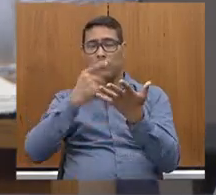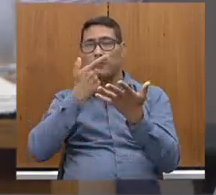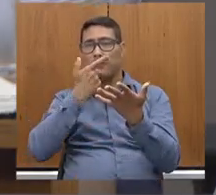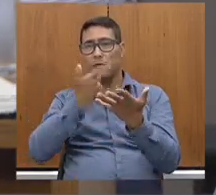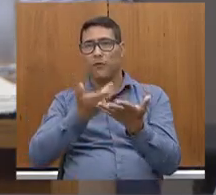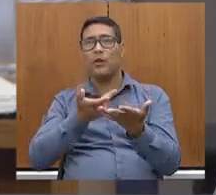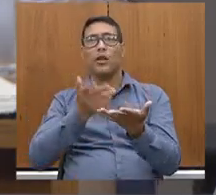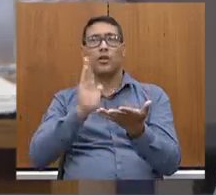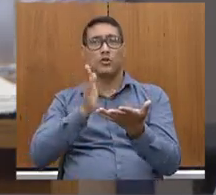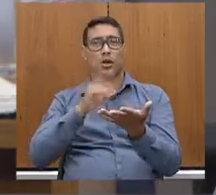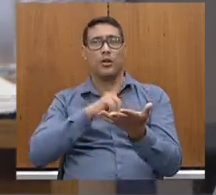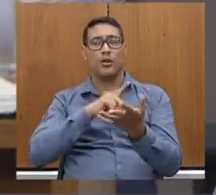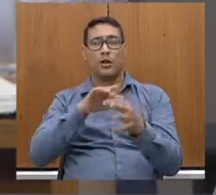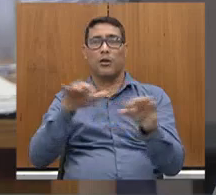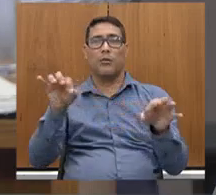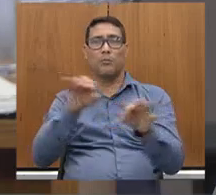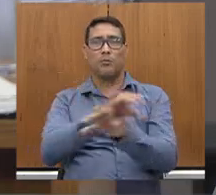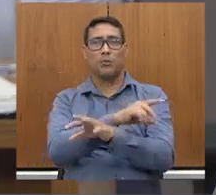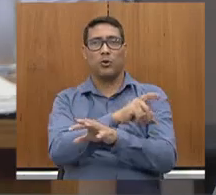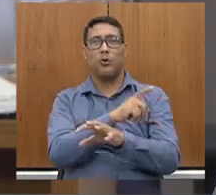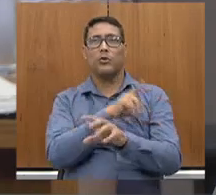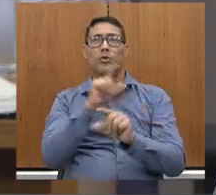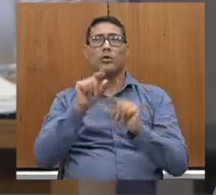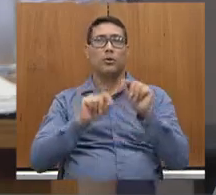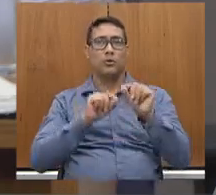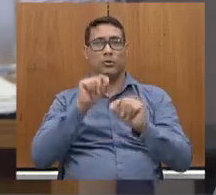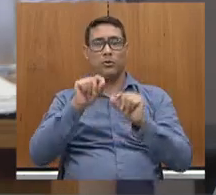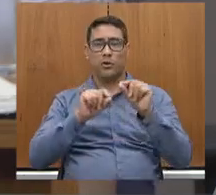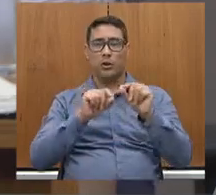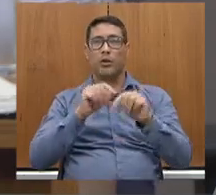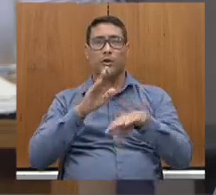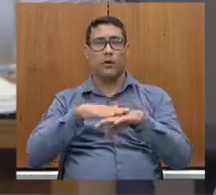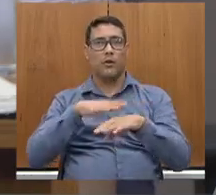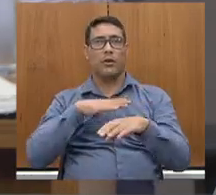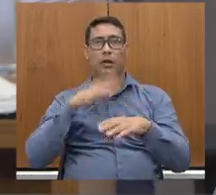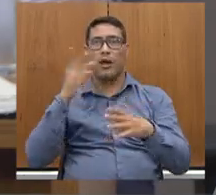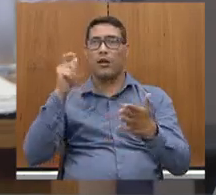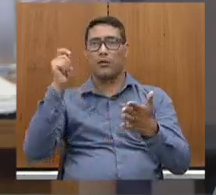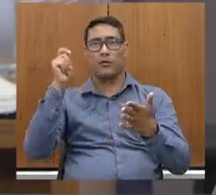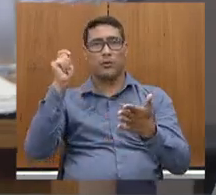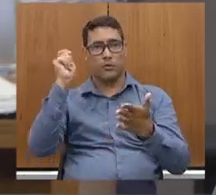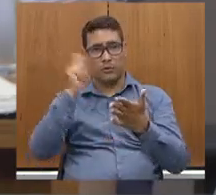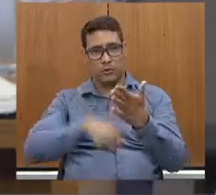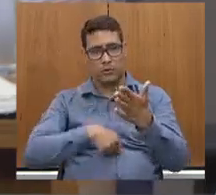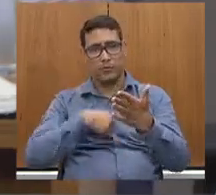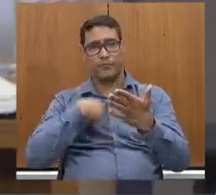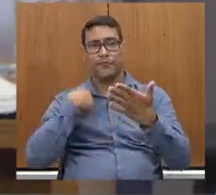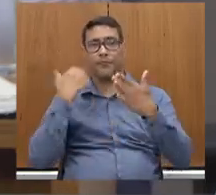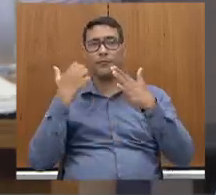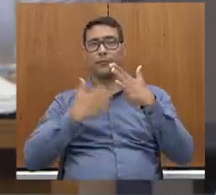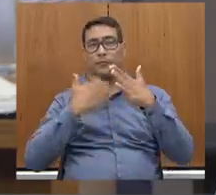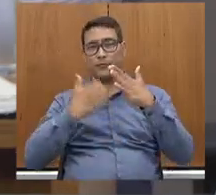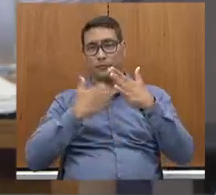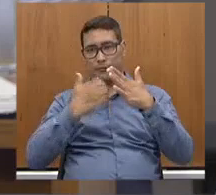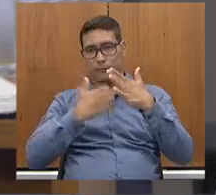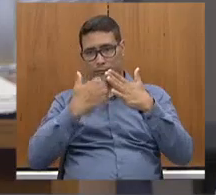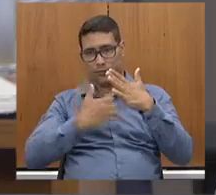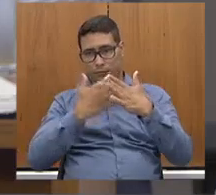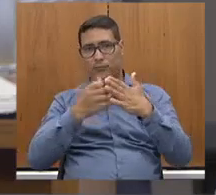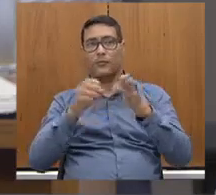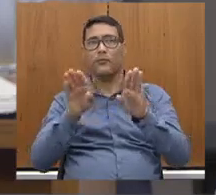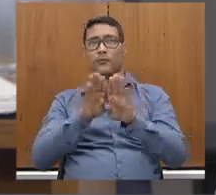estão prontos para a gente dar, a gente chega à contratação da empresa, houve recentemente um recurso,